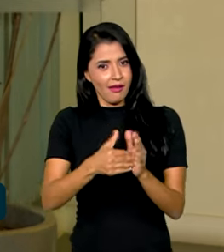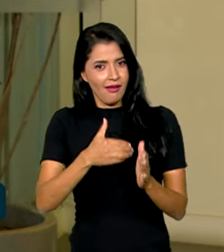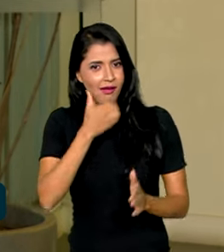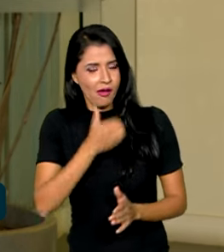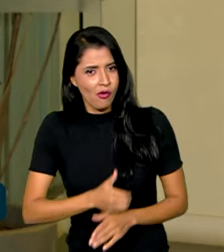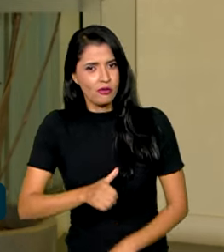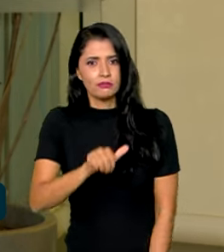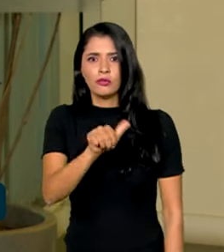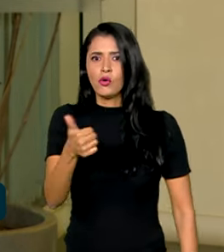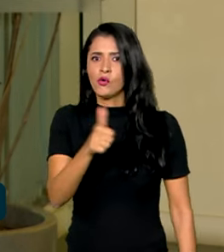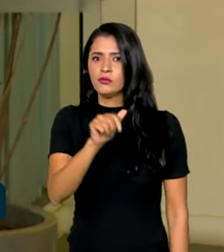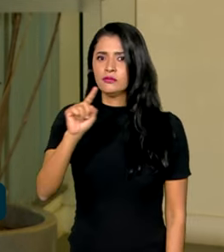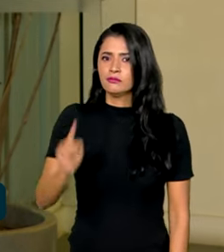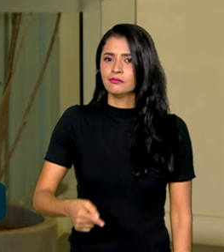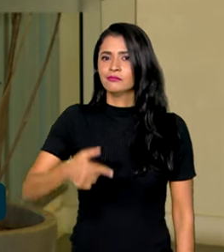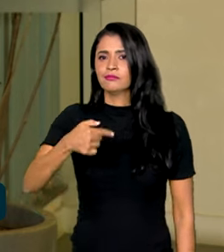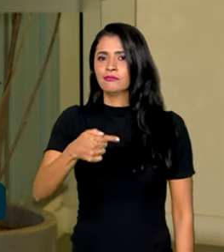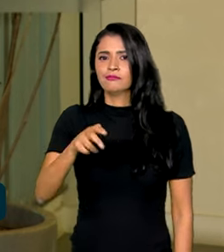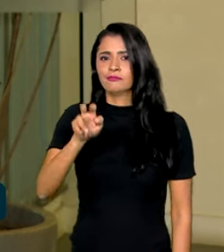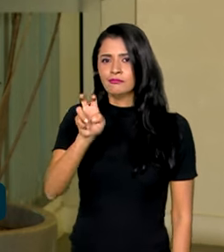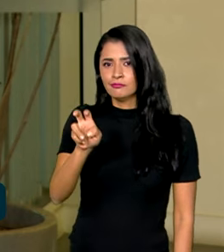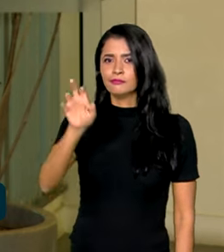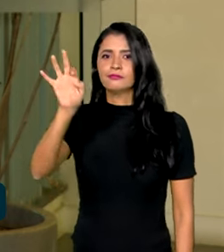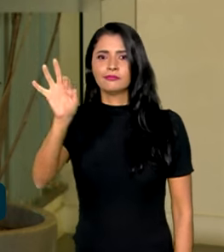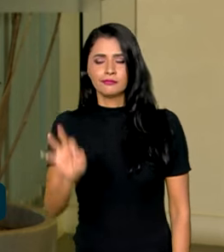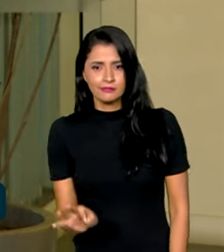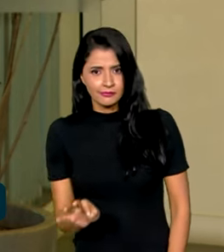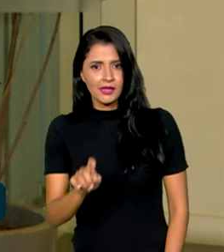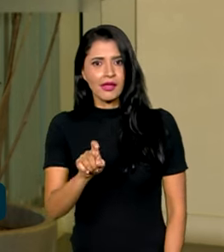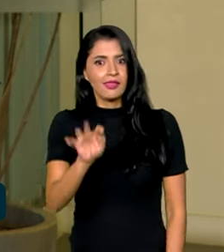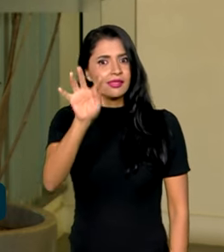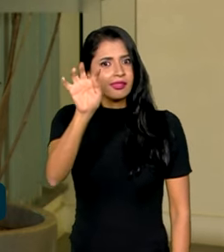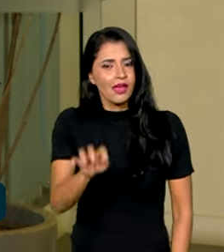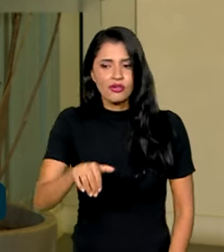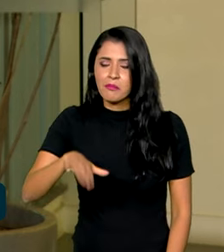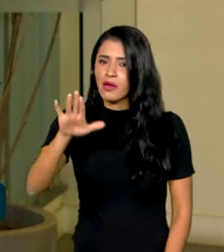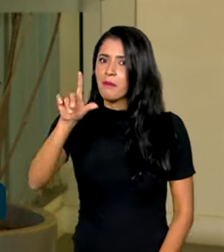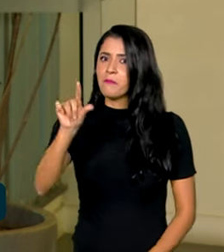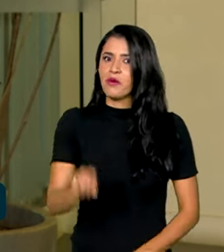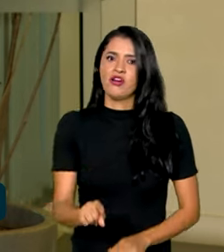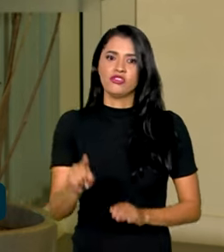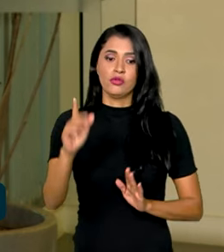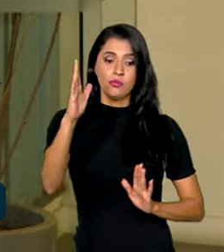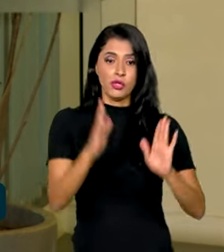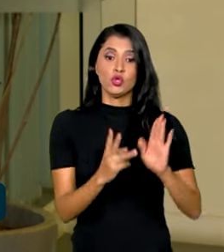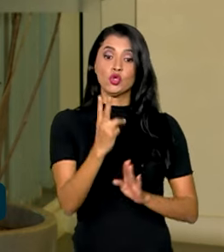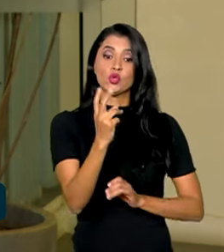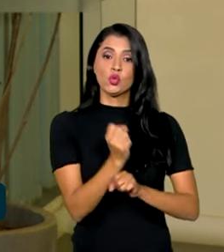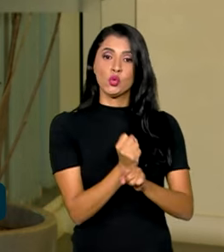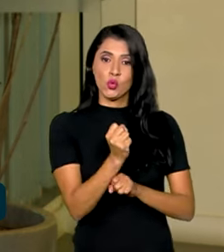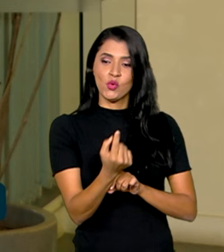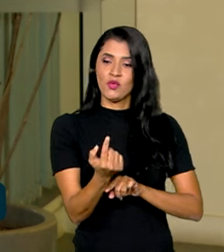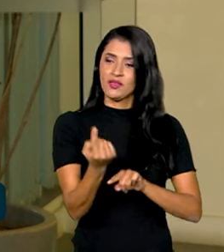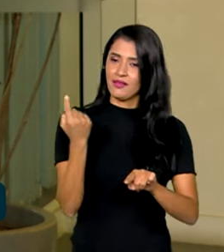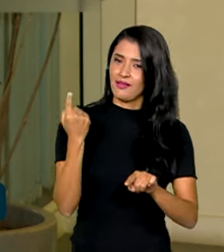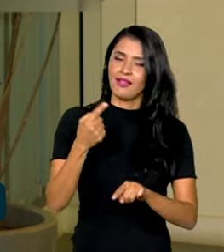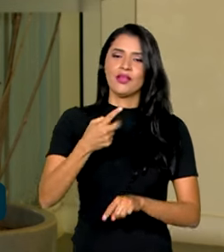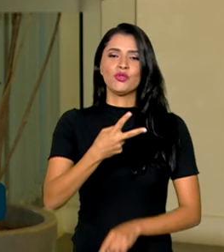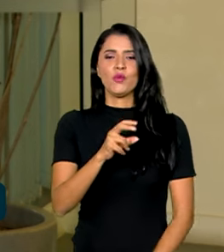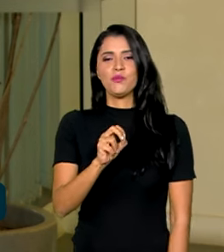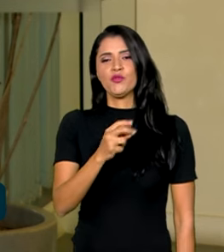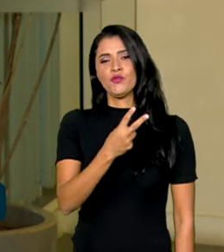11,75%, a taxa mais baixa praticamente em dois anos, mais baixa desde março de